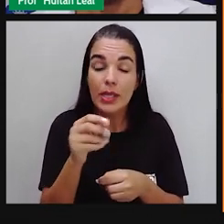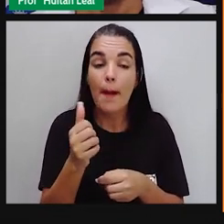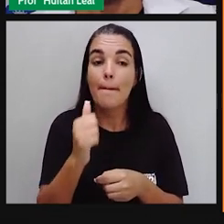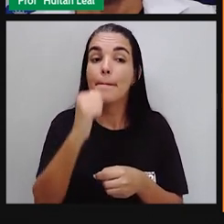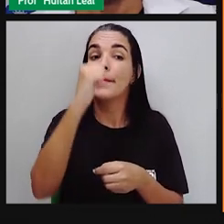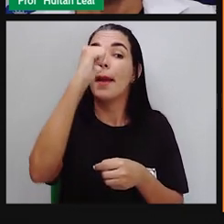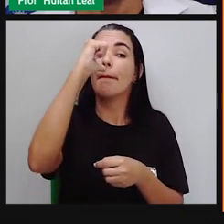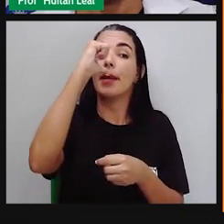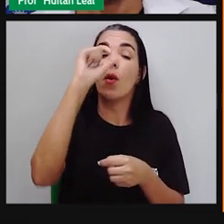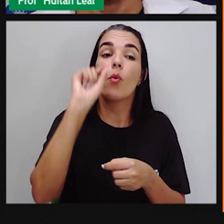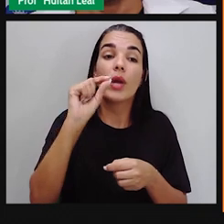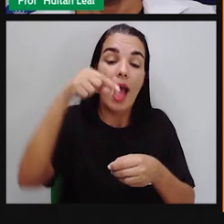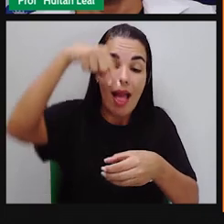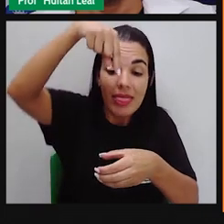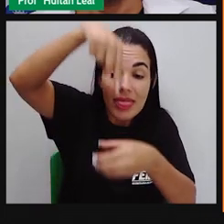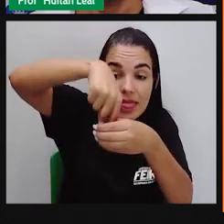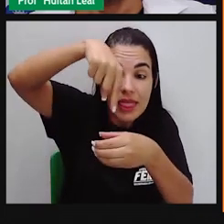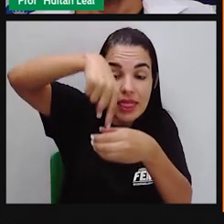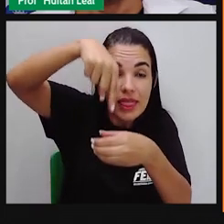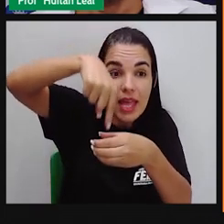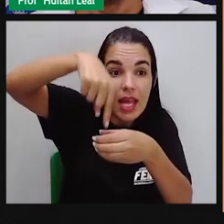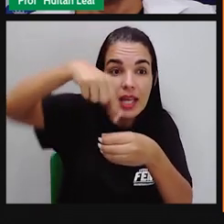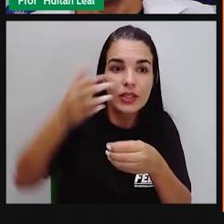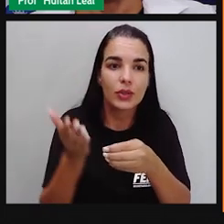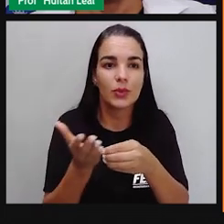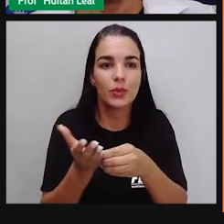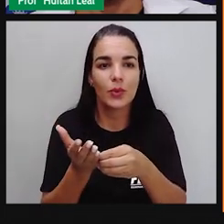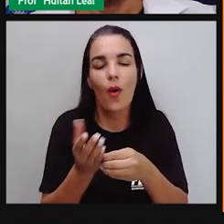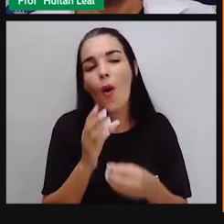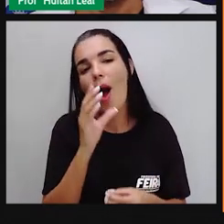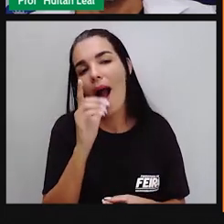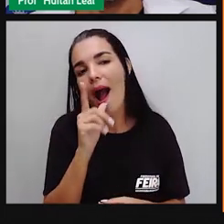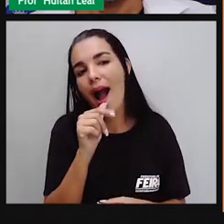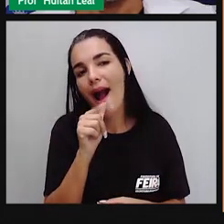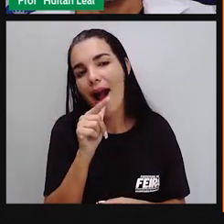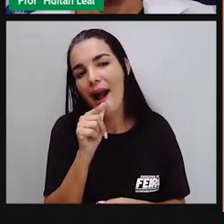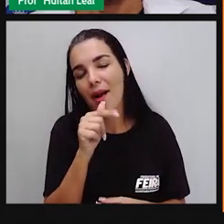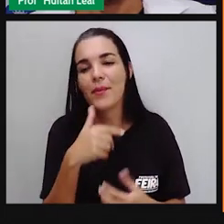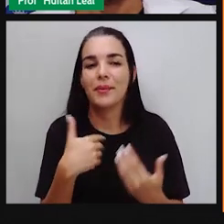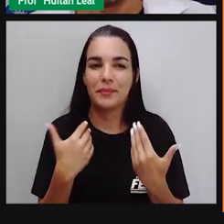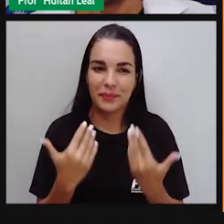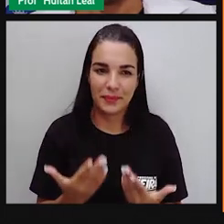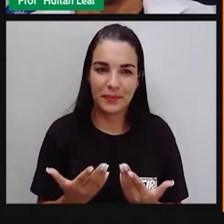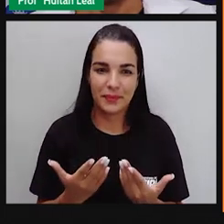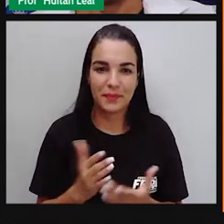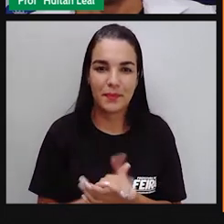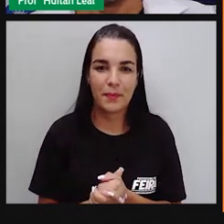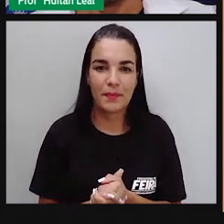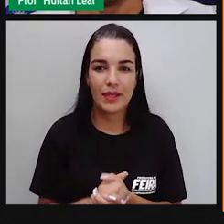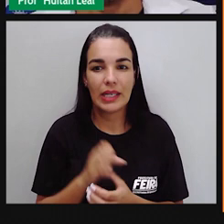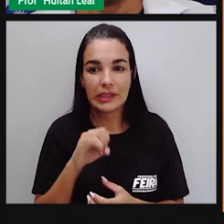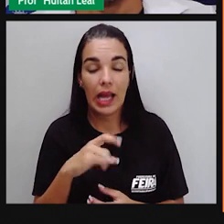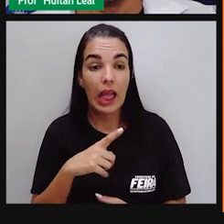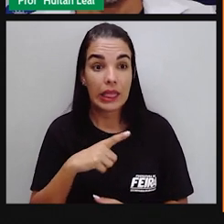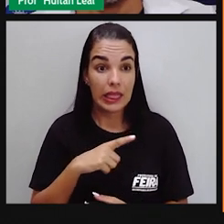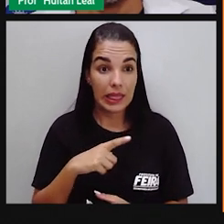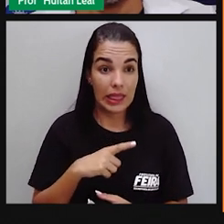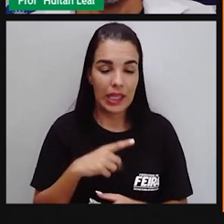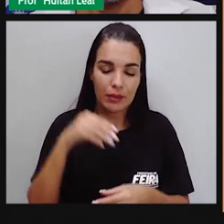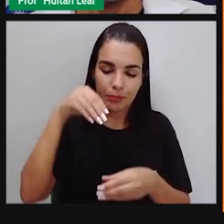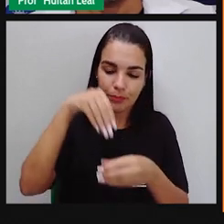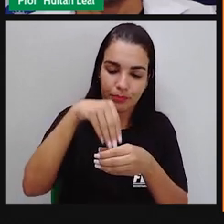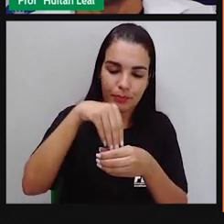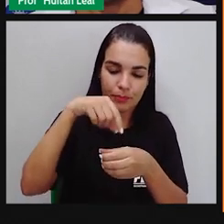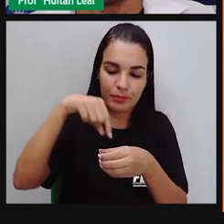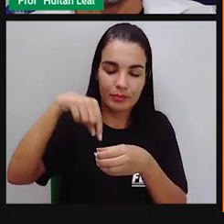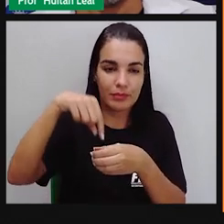copo, que é o conteúdo do copo, que é o continente. É o que contém algo dentro. O contém, nesse sentido aqui,